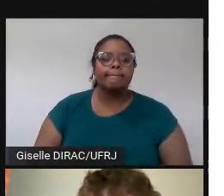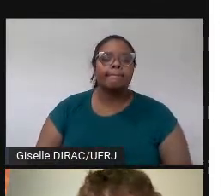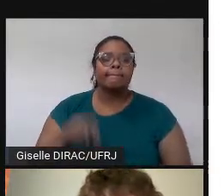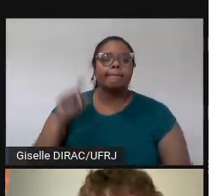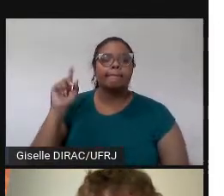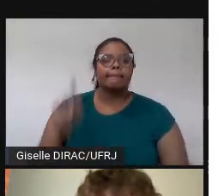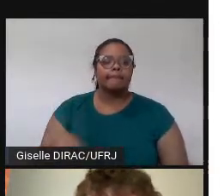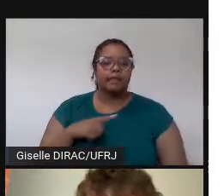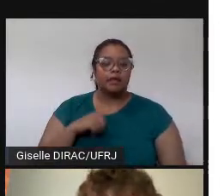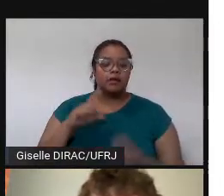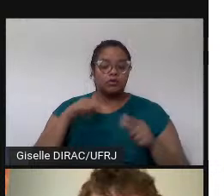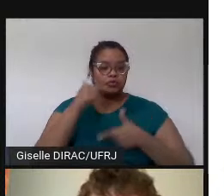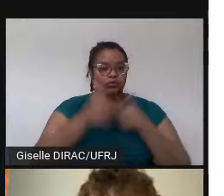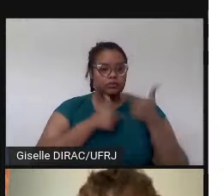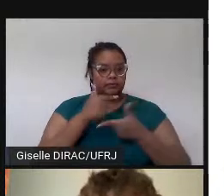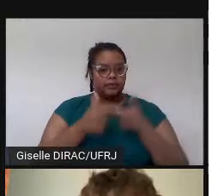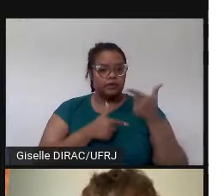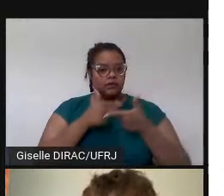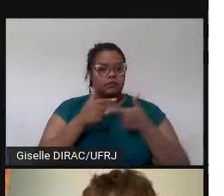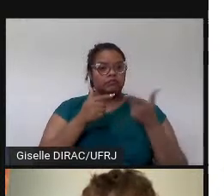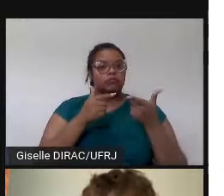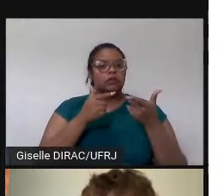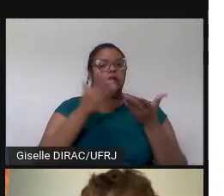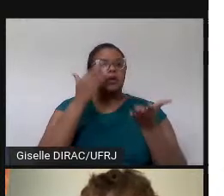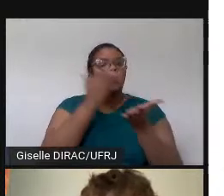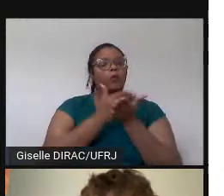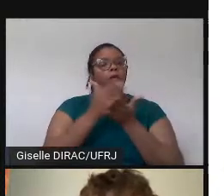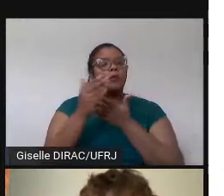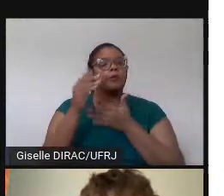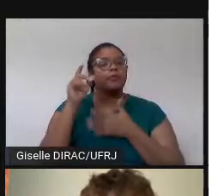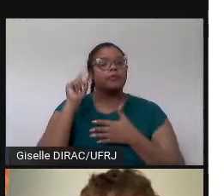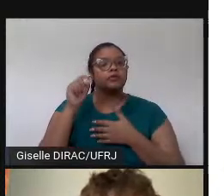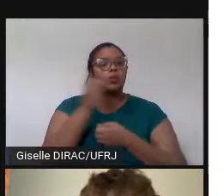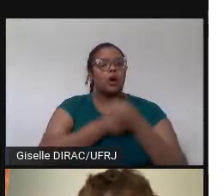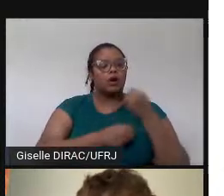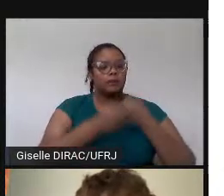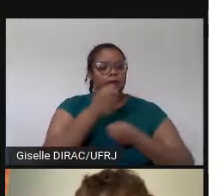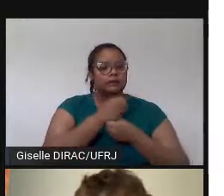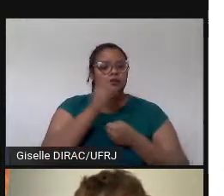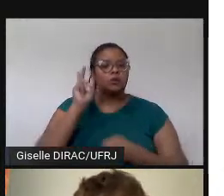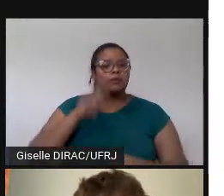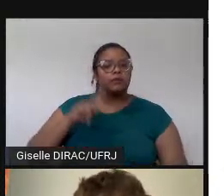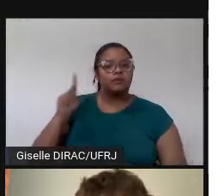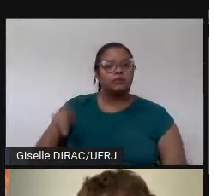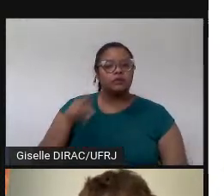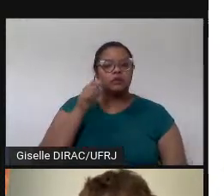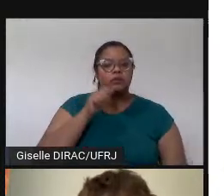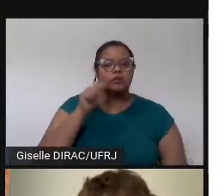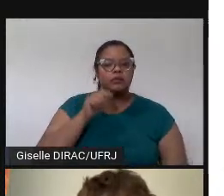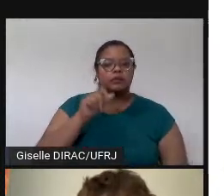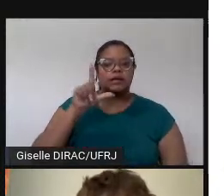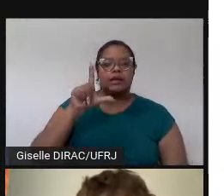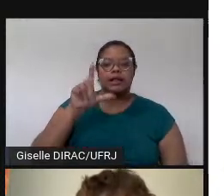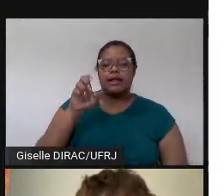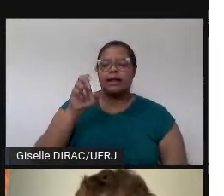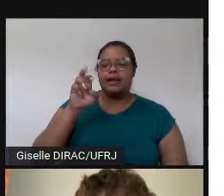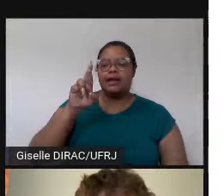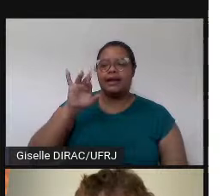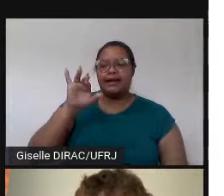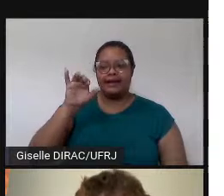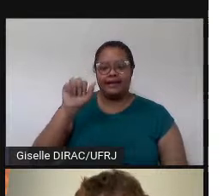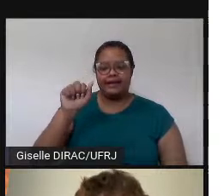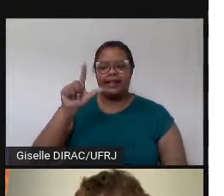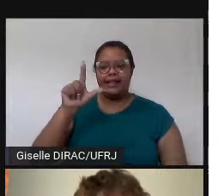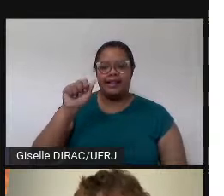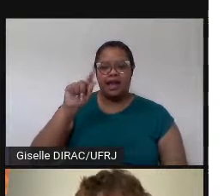O nosso trabalho começou no ano passado, quando a professora Léria Laje, que estava